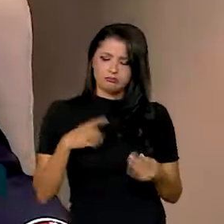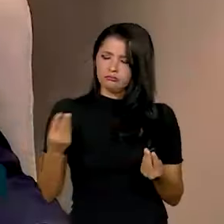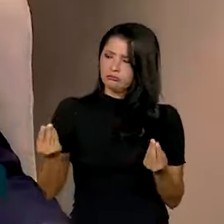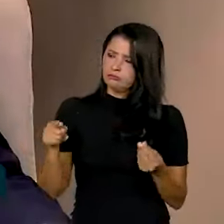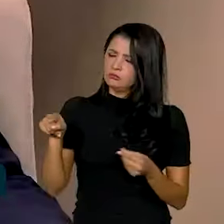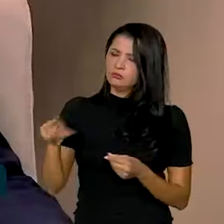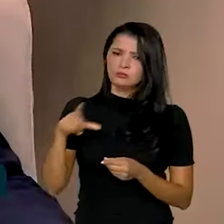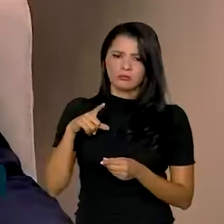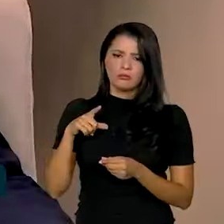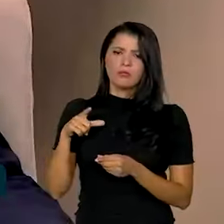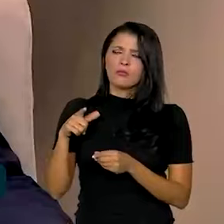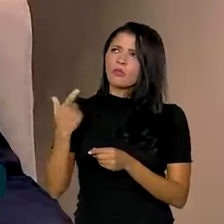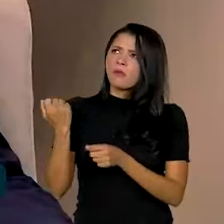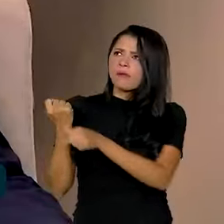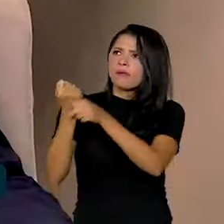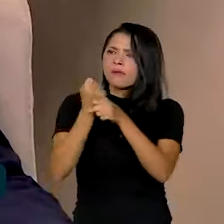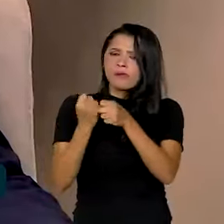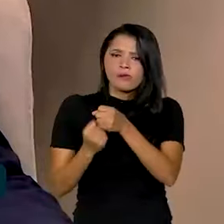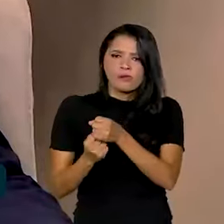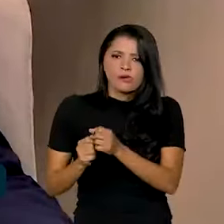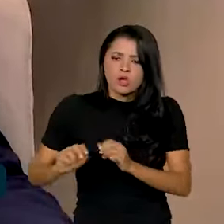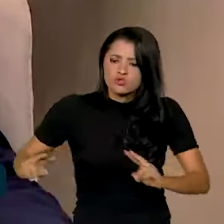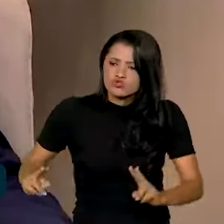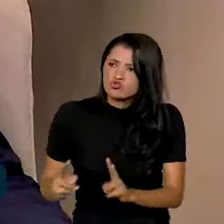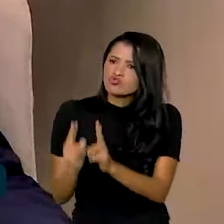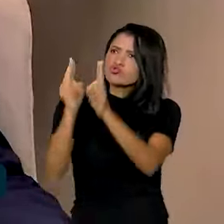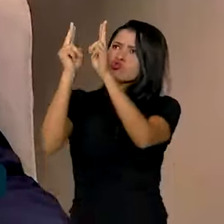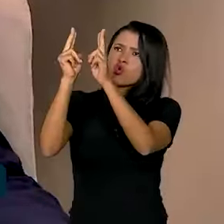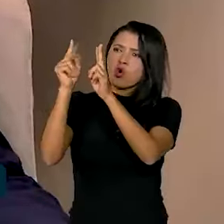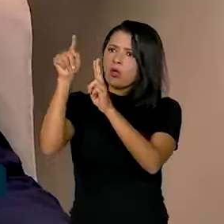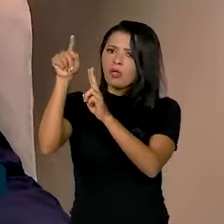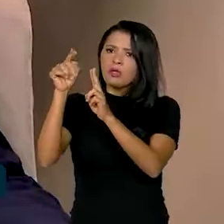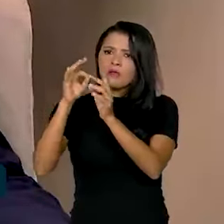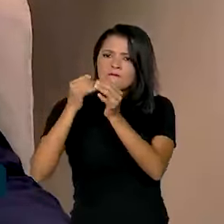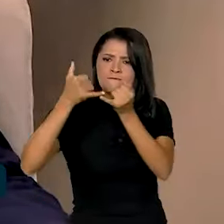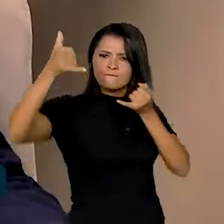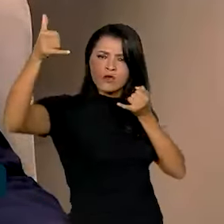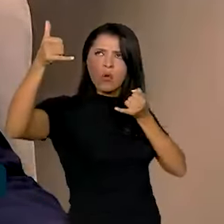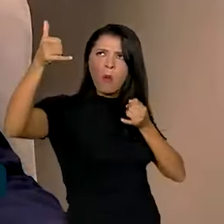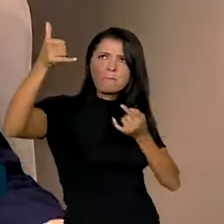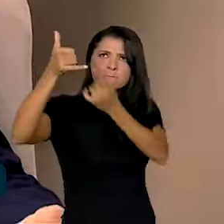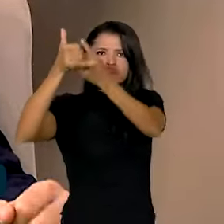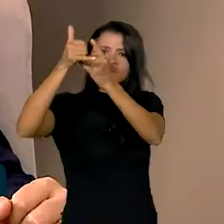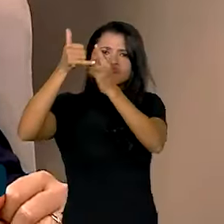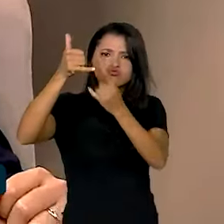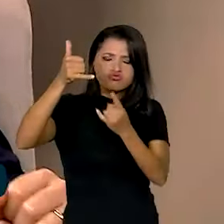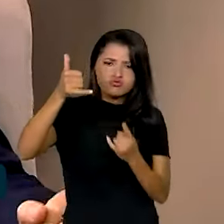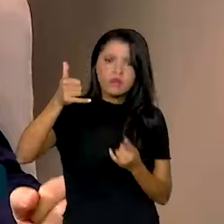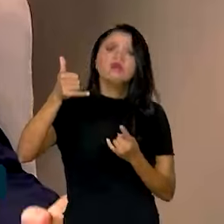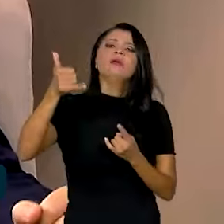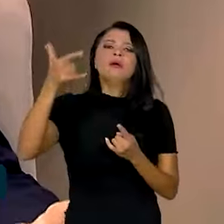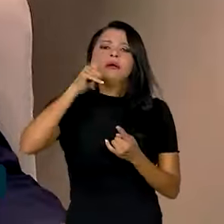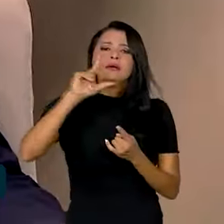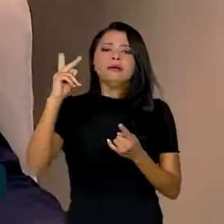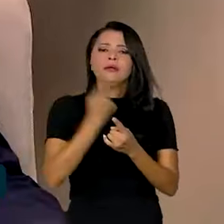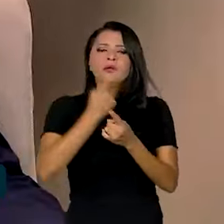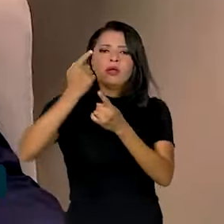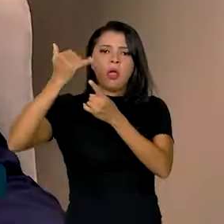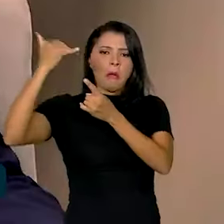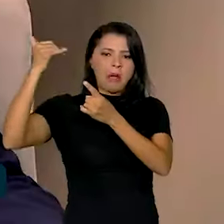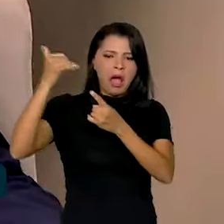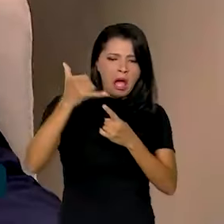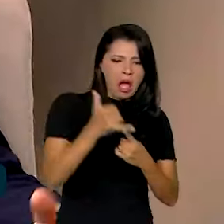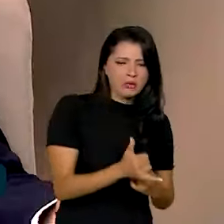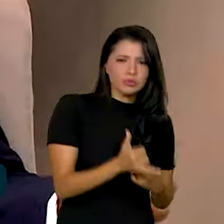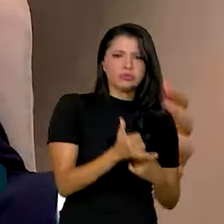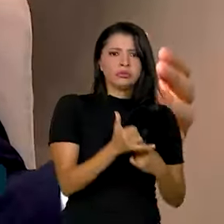instalando uma torre e essa torre bateu num fio de alta tensão e provocou uma descarga